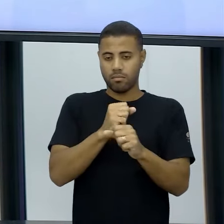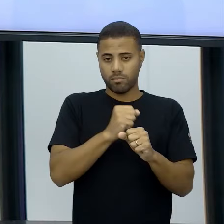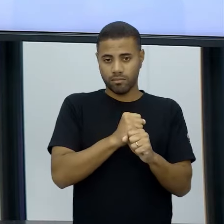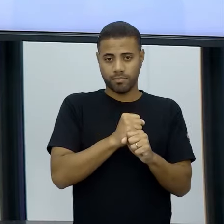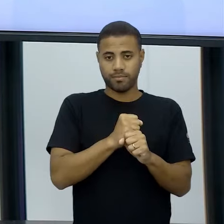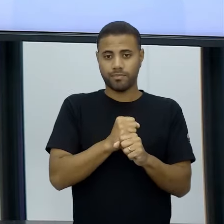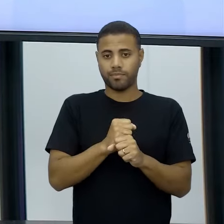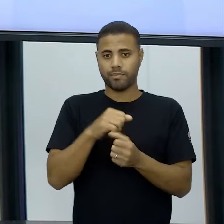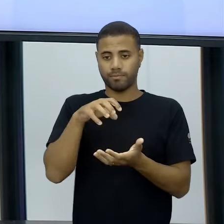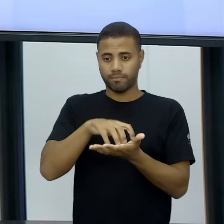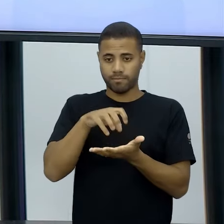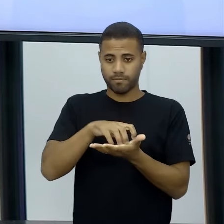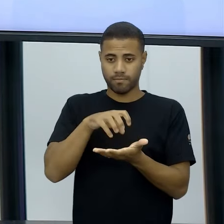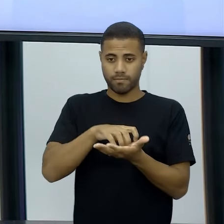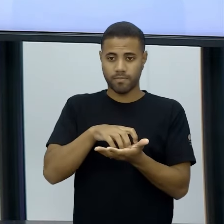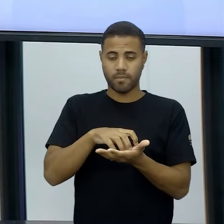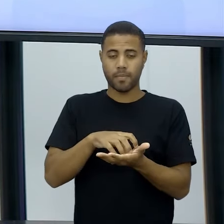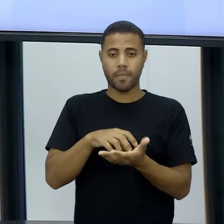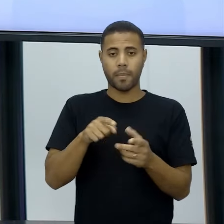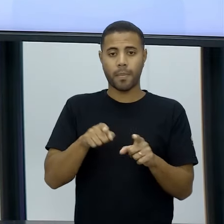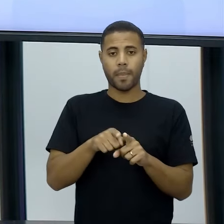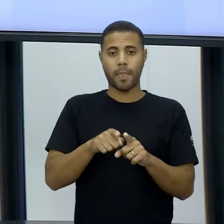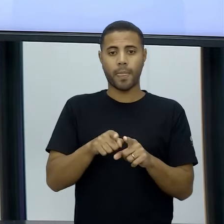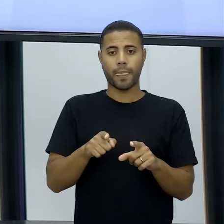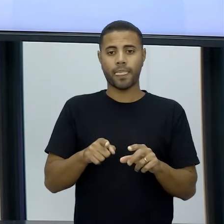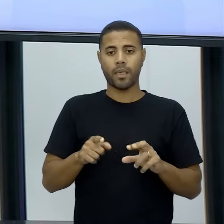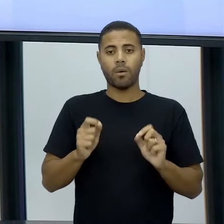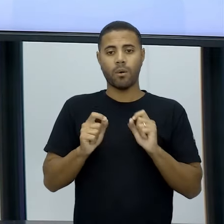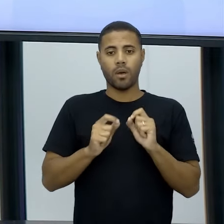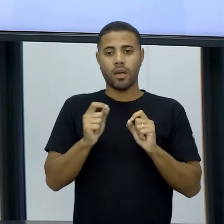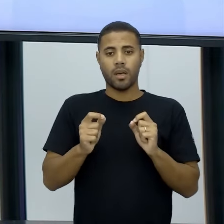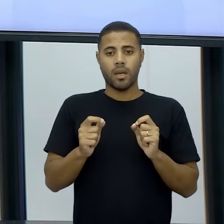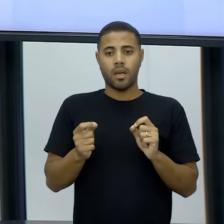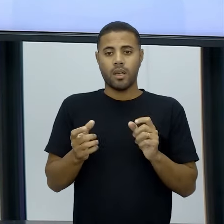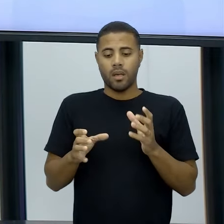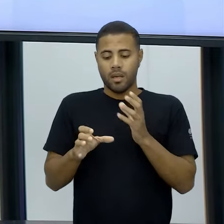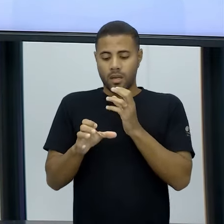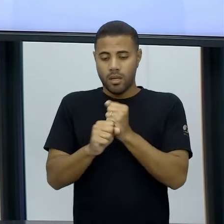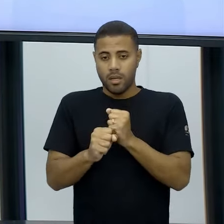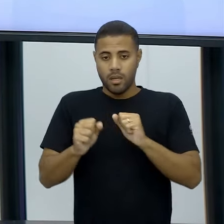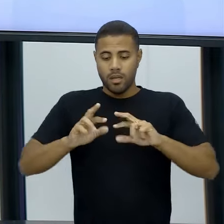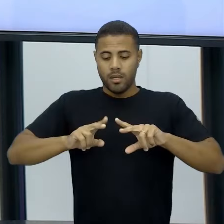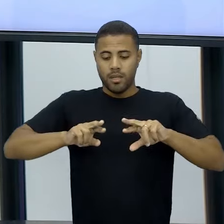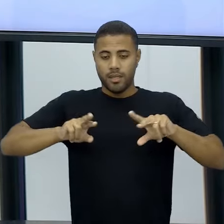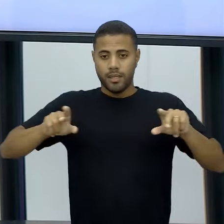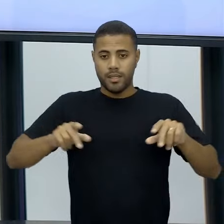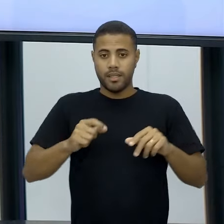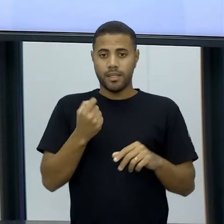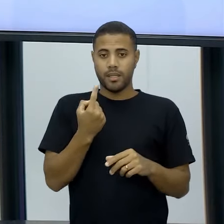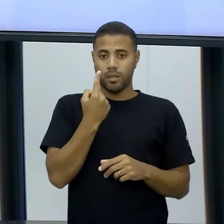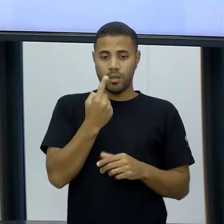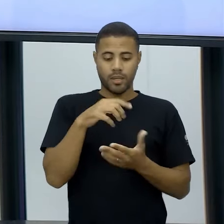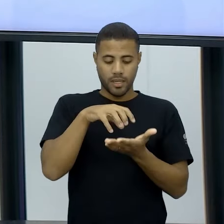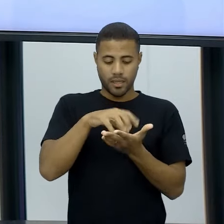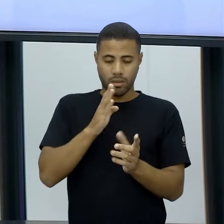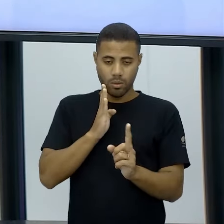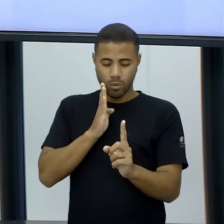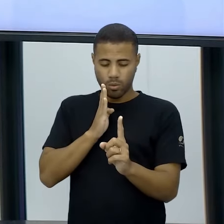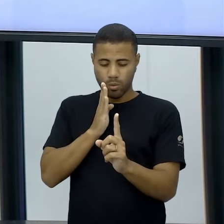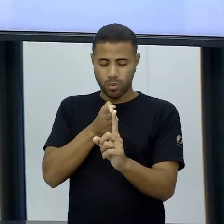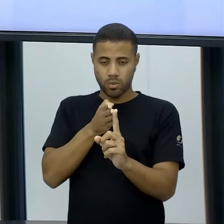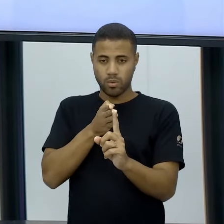central. E aí, você tem o As medidas de dispersão, né? Então, a medida de tendência central, ela analisa o quê? O centro, né,